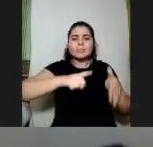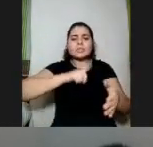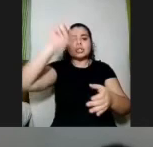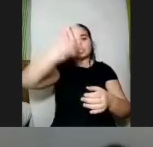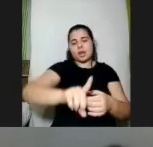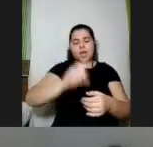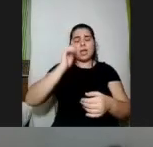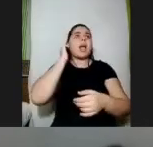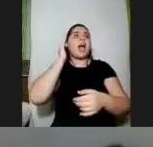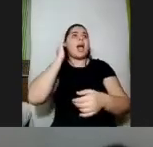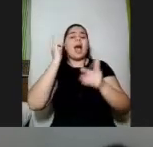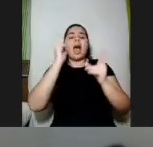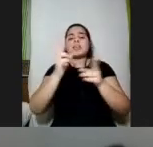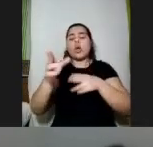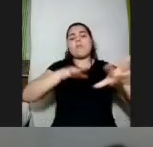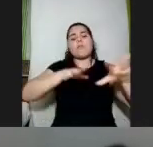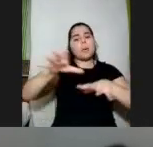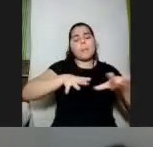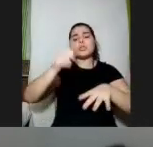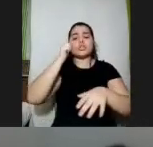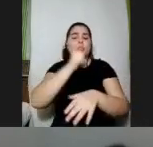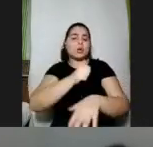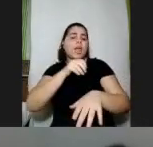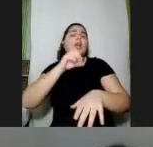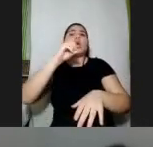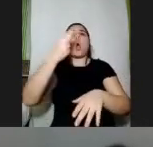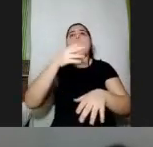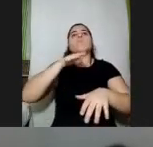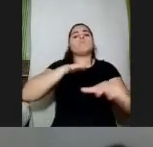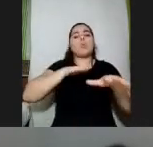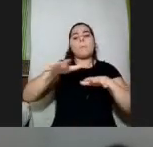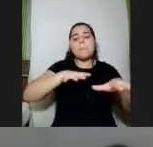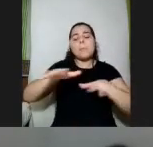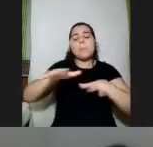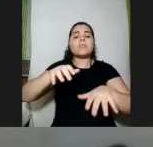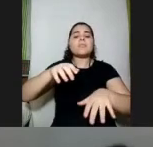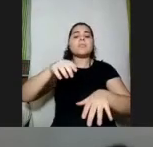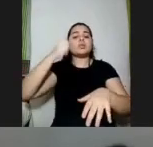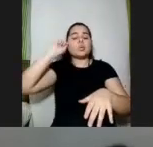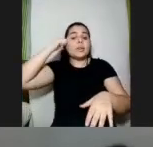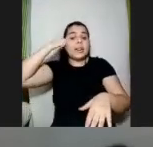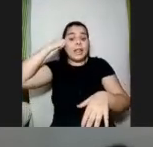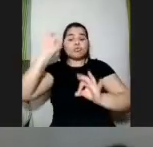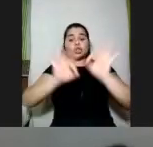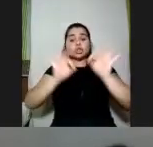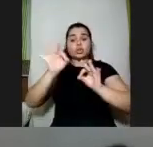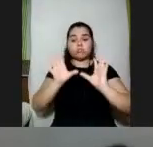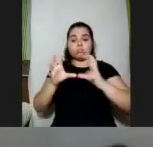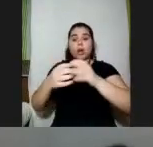movimento de mulheres assim como o movimento negro assim como tantos outros movimentos que se organizam coletivamente para